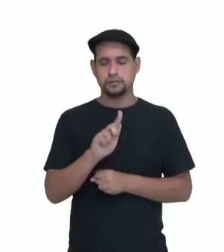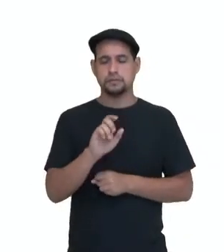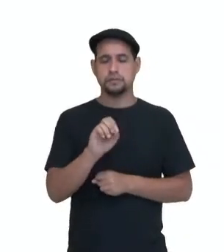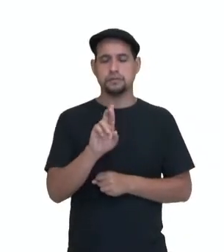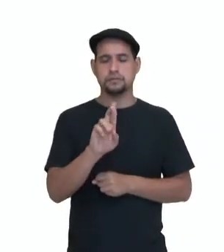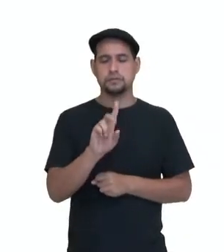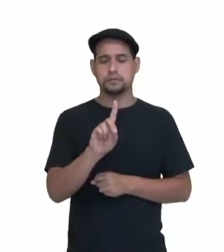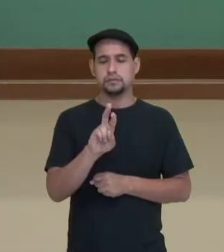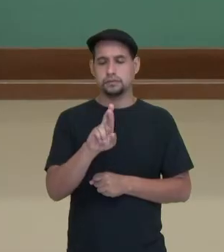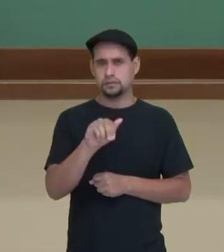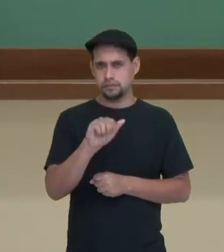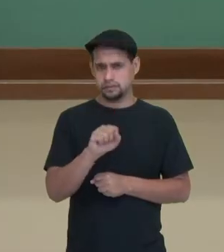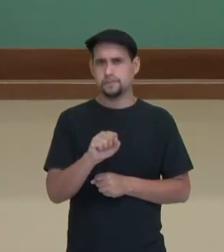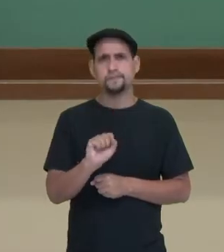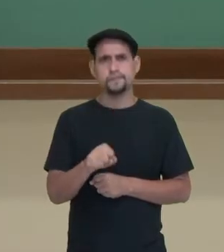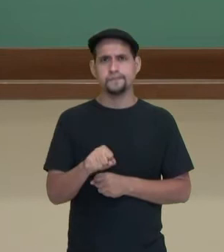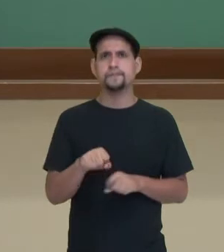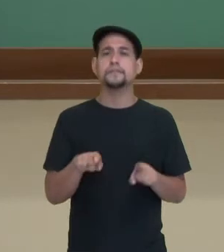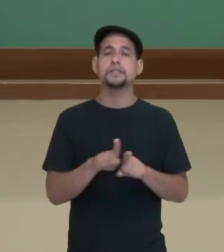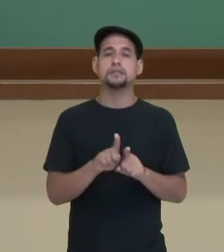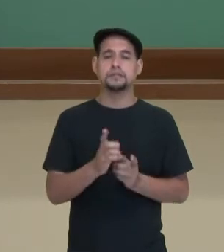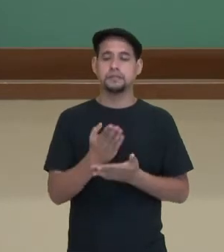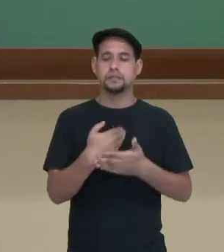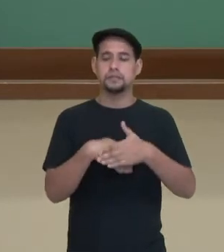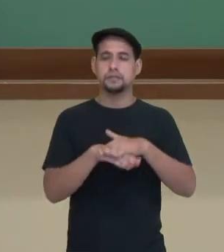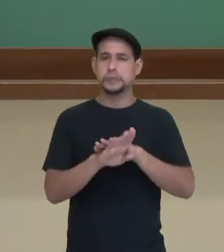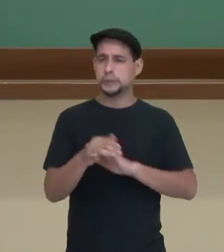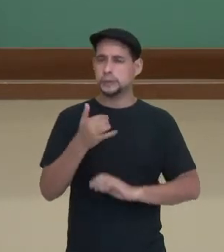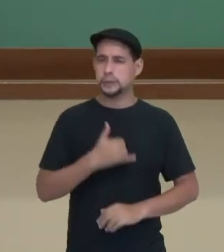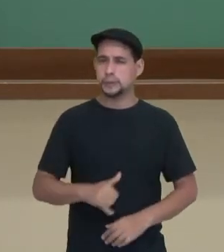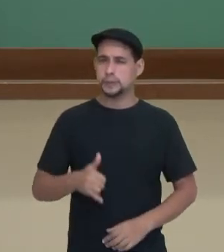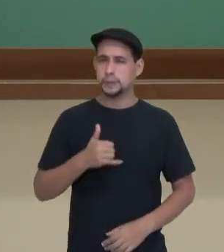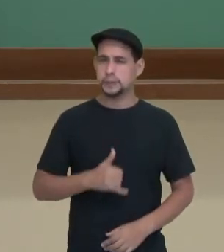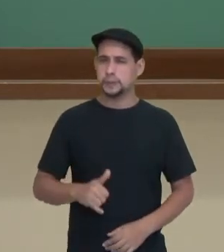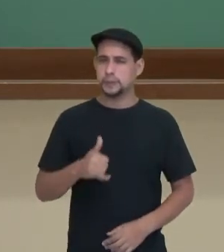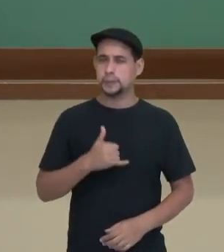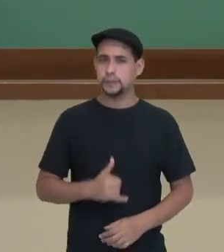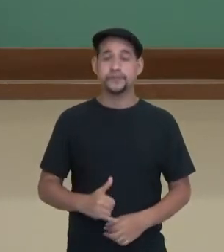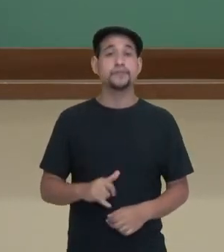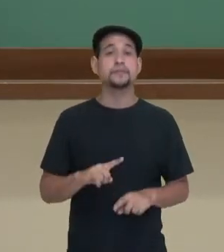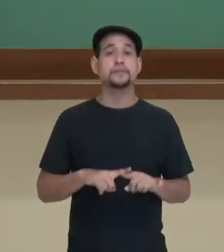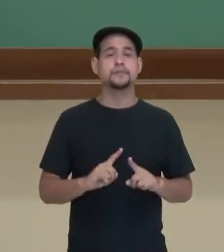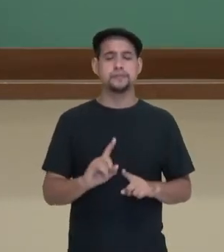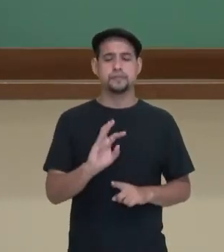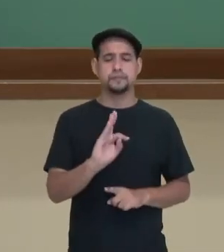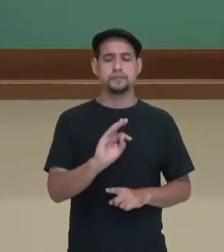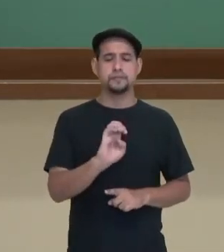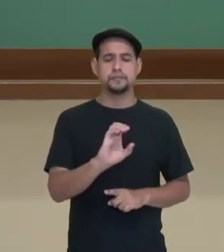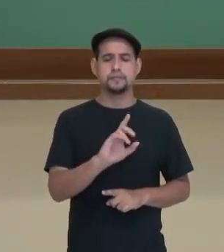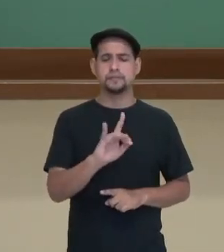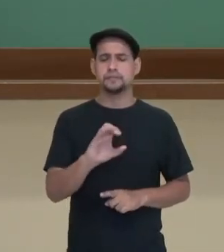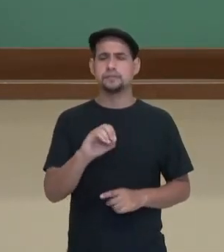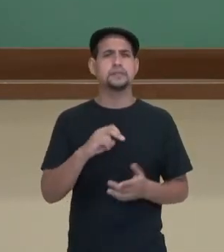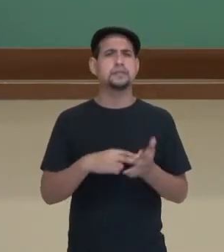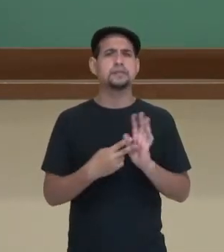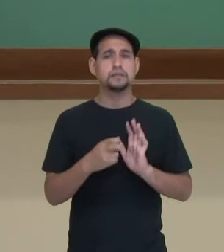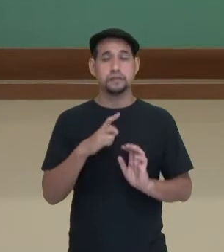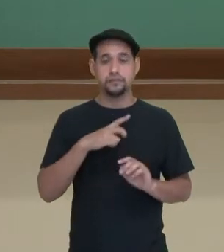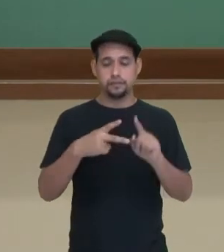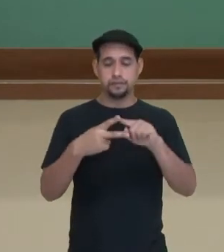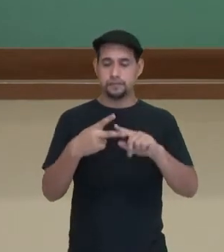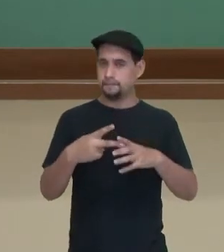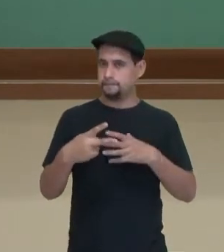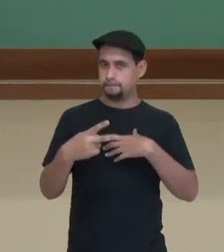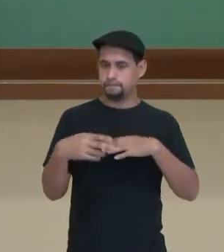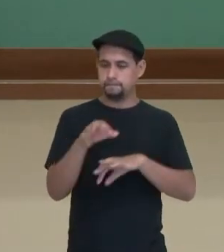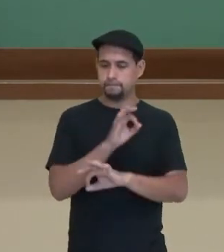e elas vão armazenando essa energia. O tecido conjuntivo cartilaginoso, formado por dois tipos de